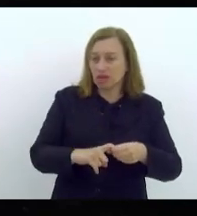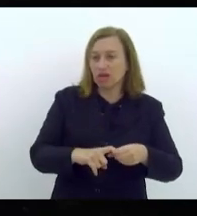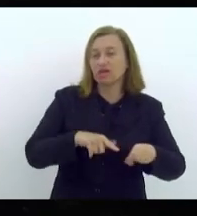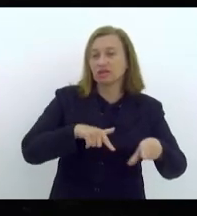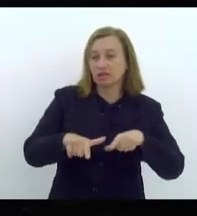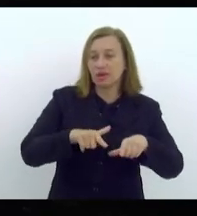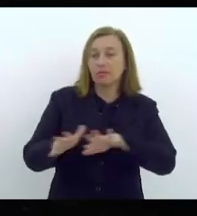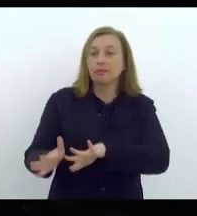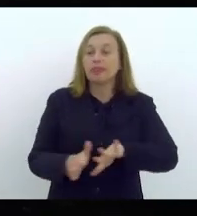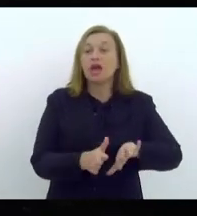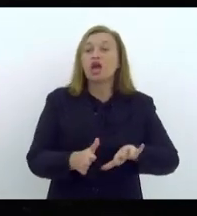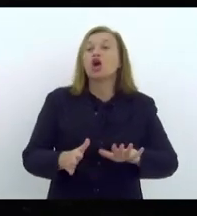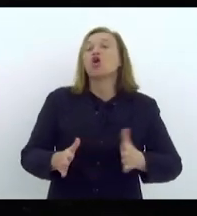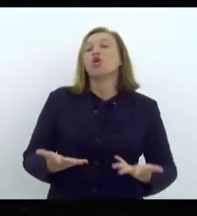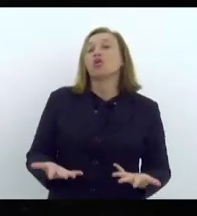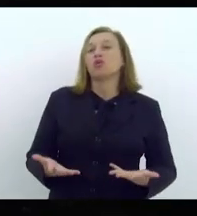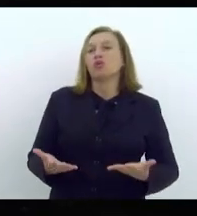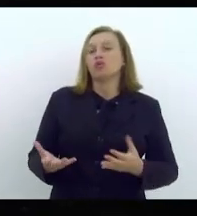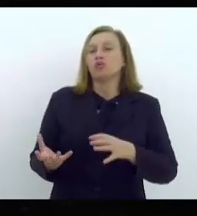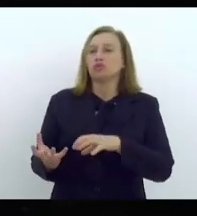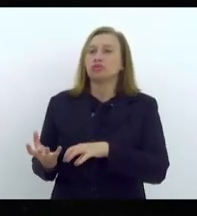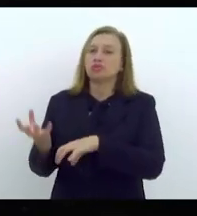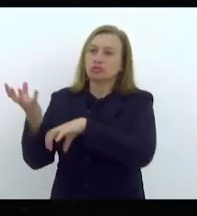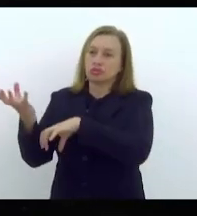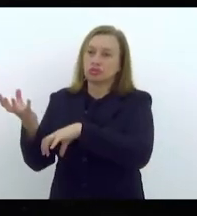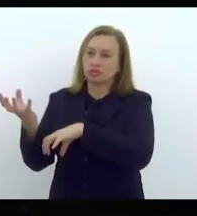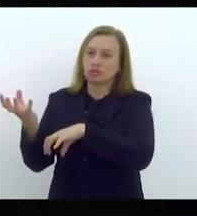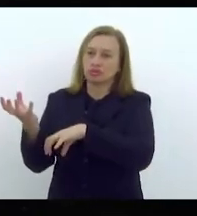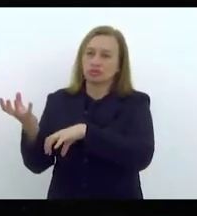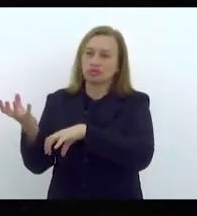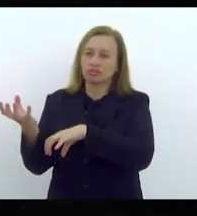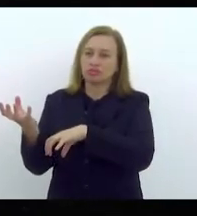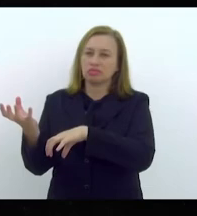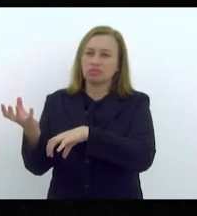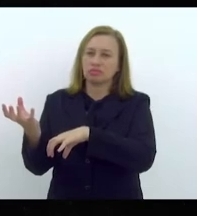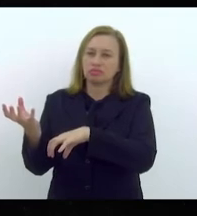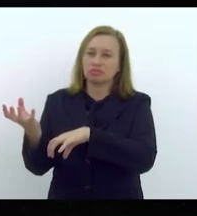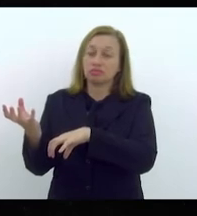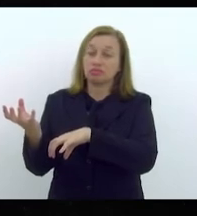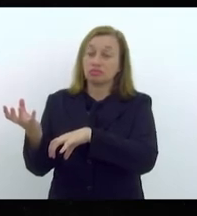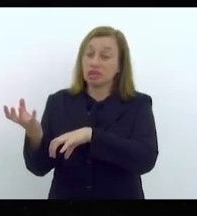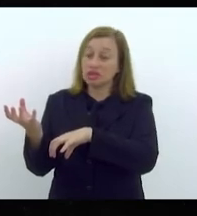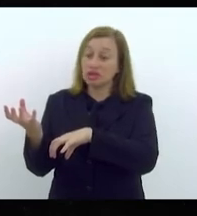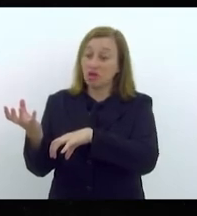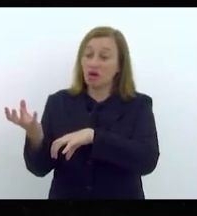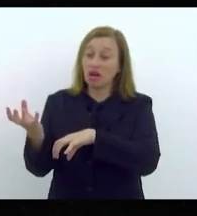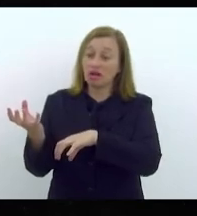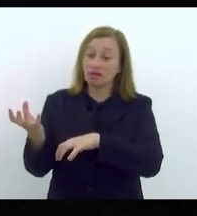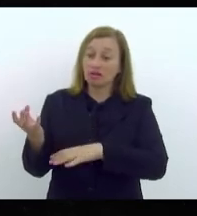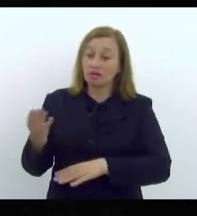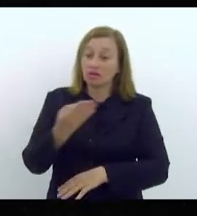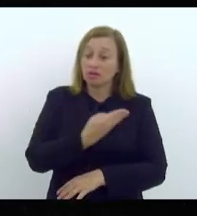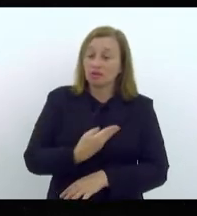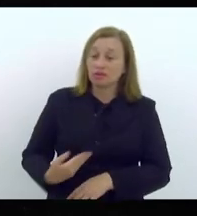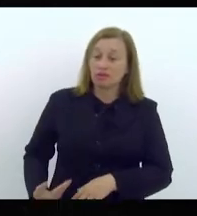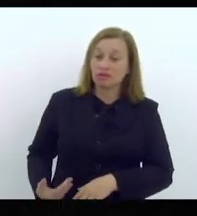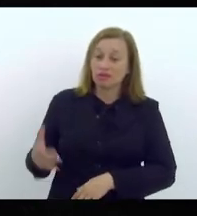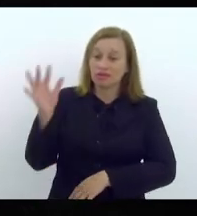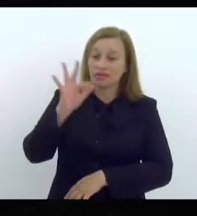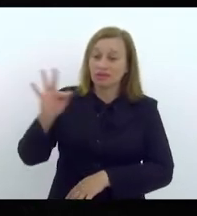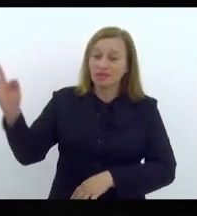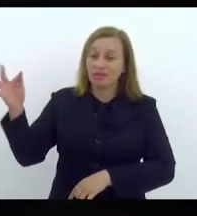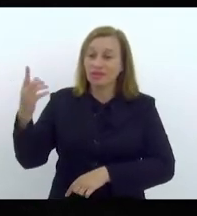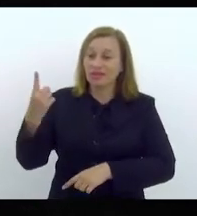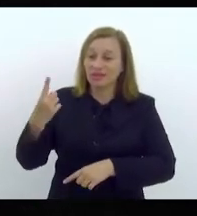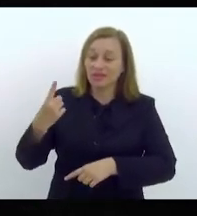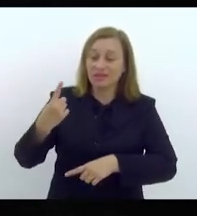federal lançou o programa Desenrola Brasil porque são milhares de brasileiros e brasileiras hoje que estão